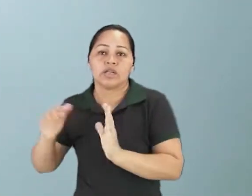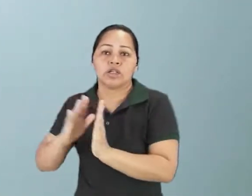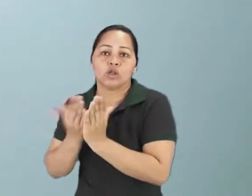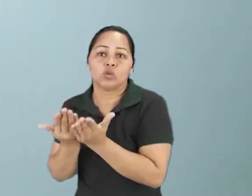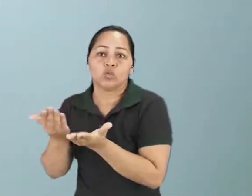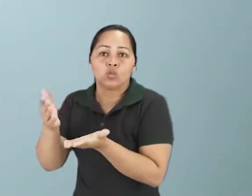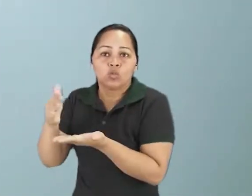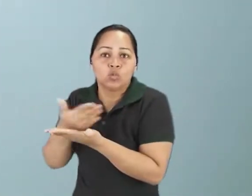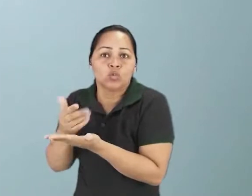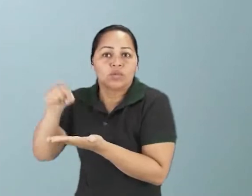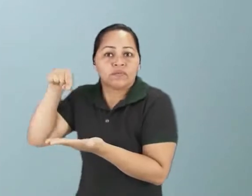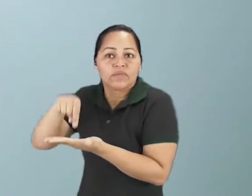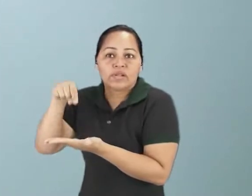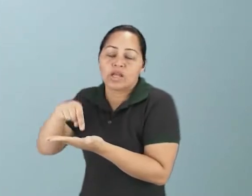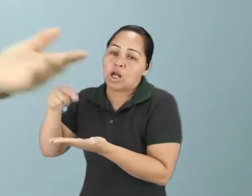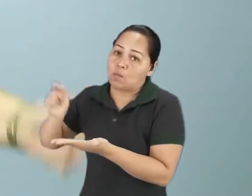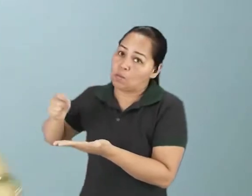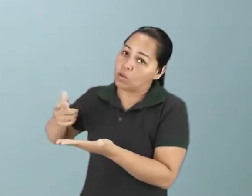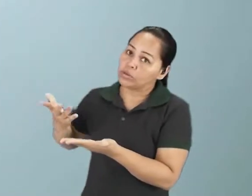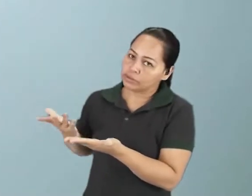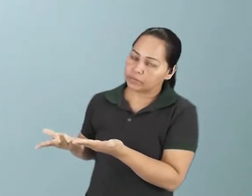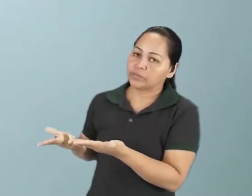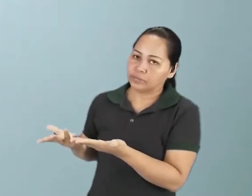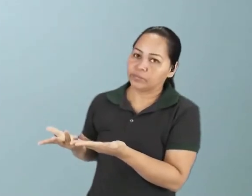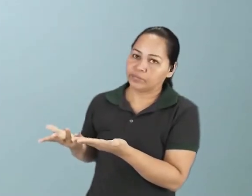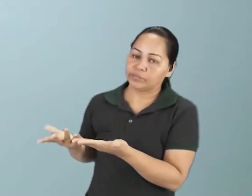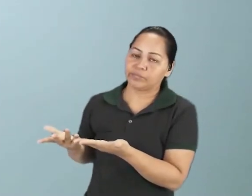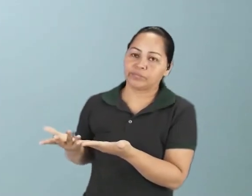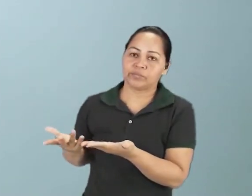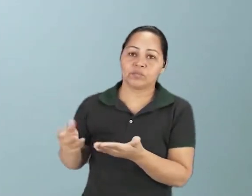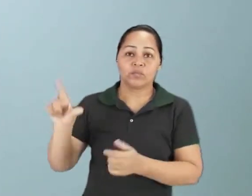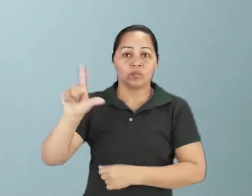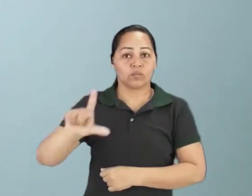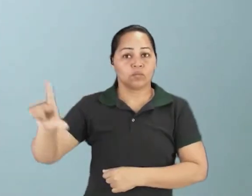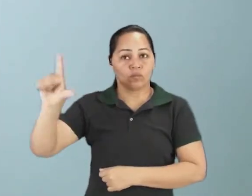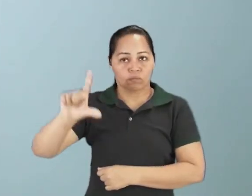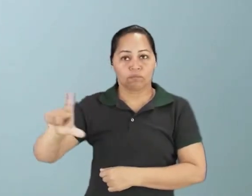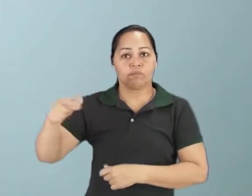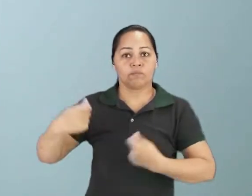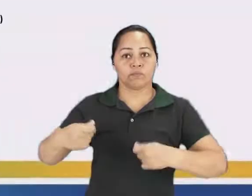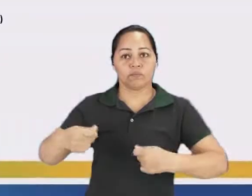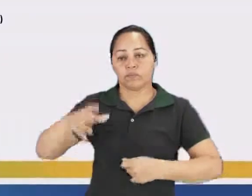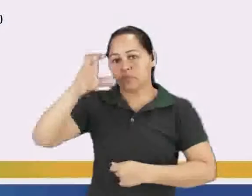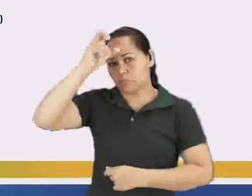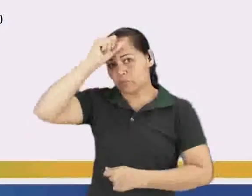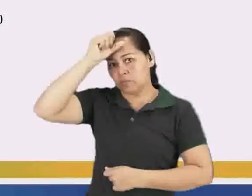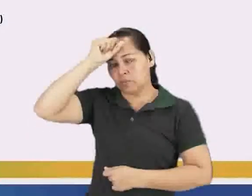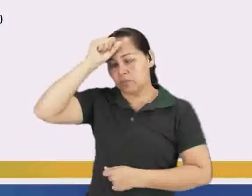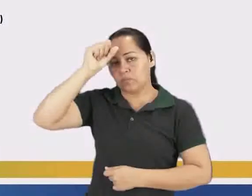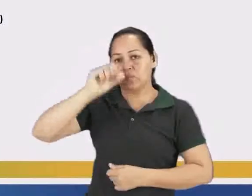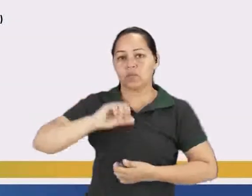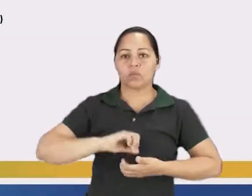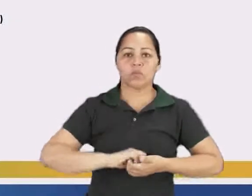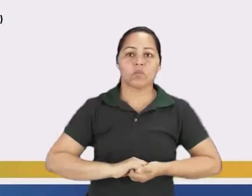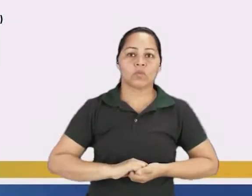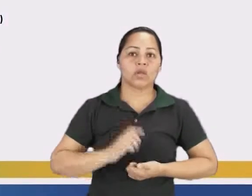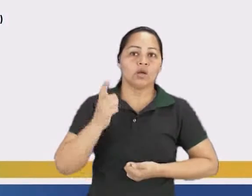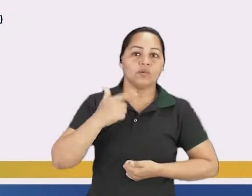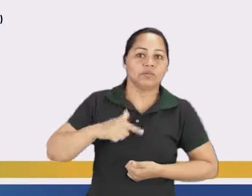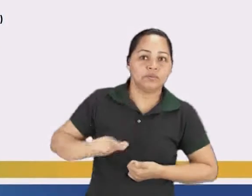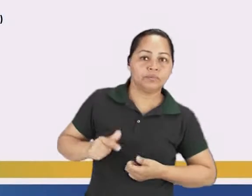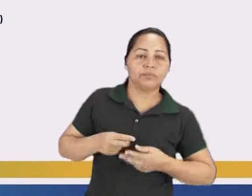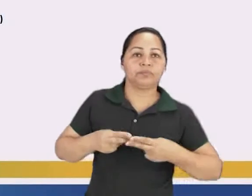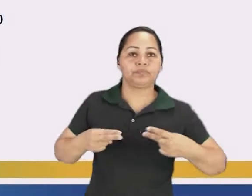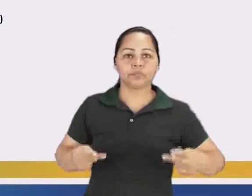ou concepção, discernimento do que foram os períodos literários. Outra questão essa também de um